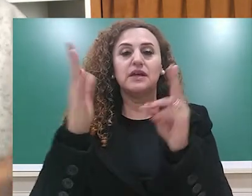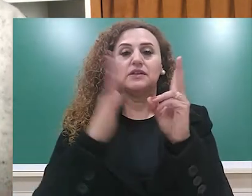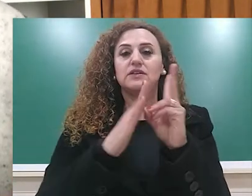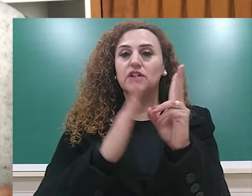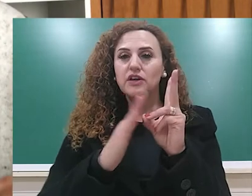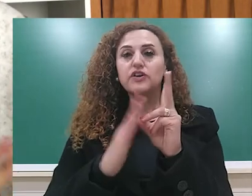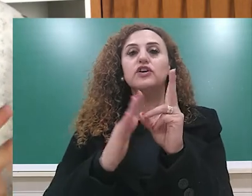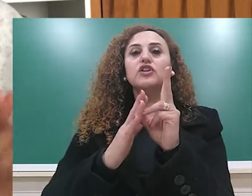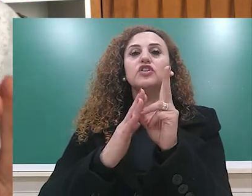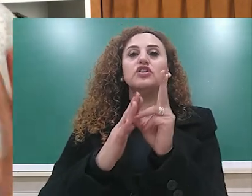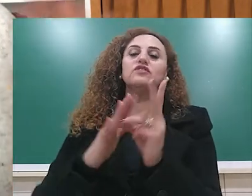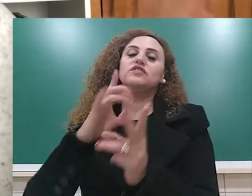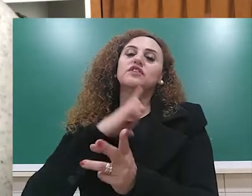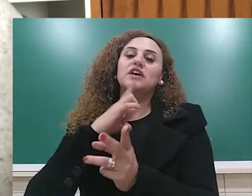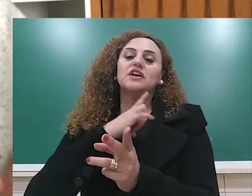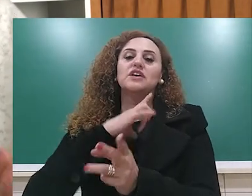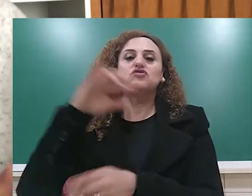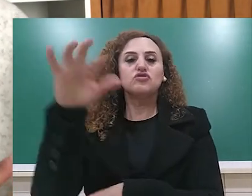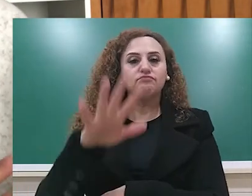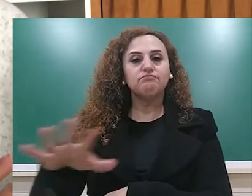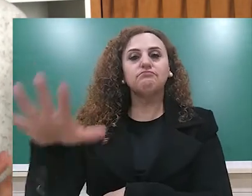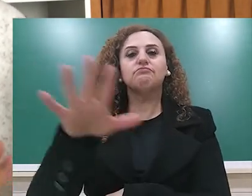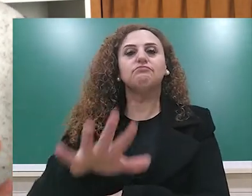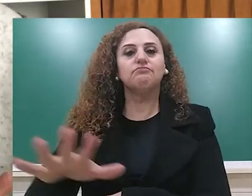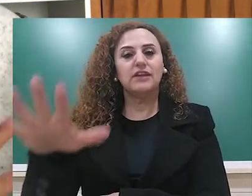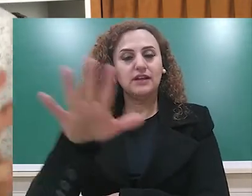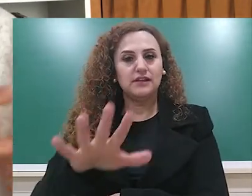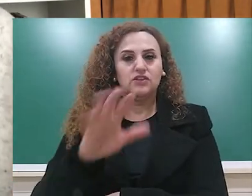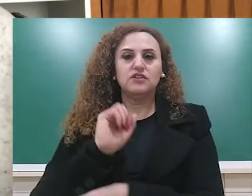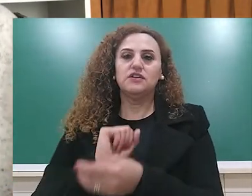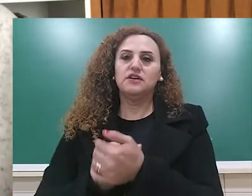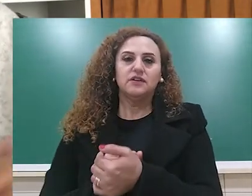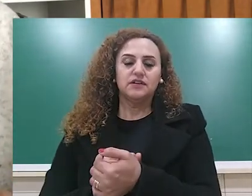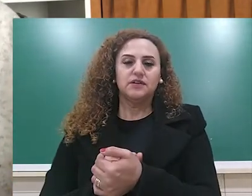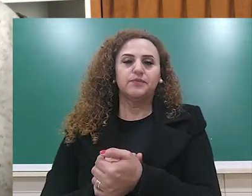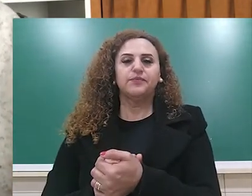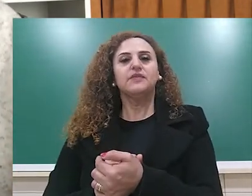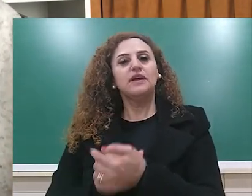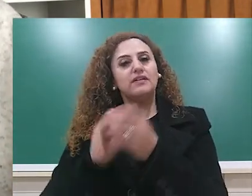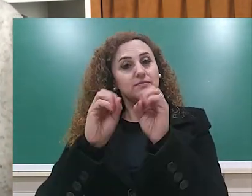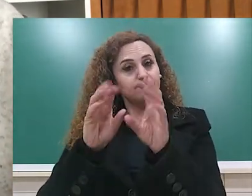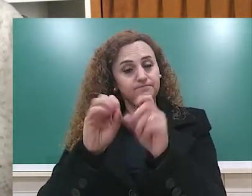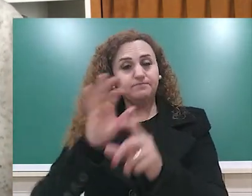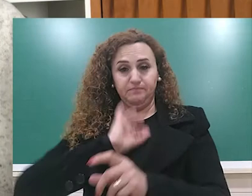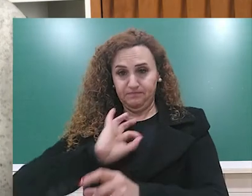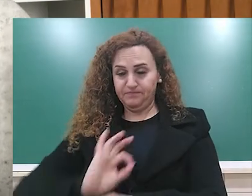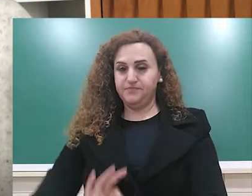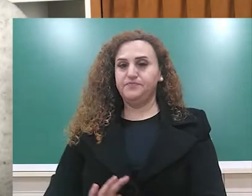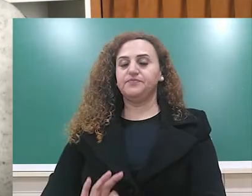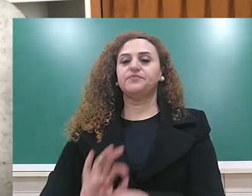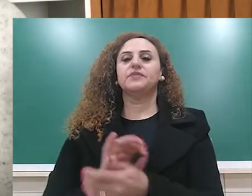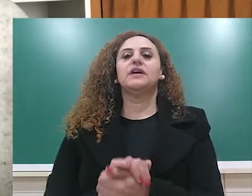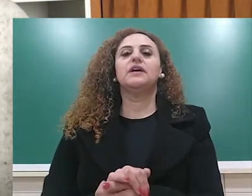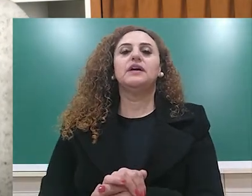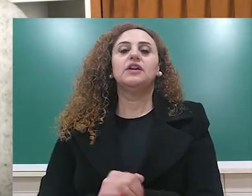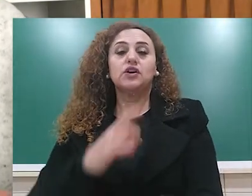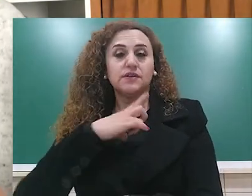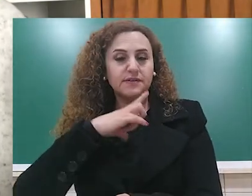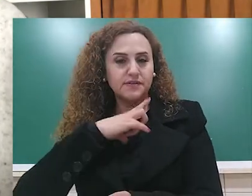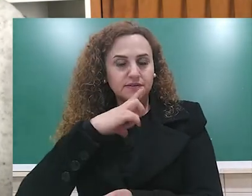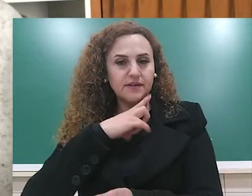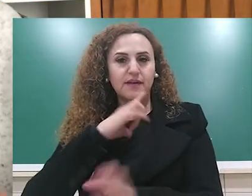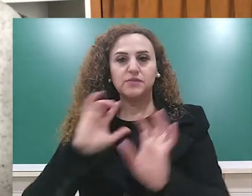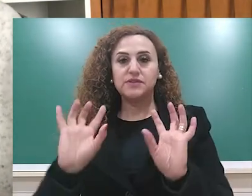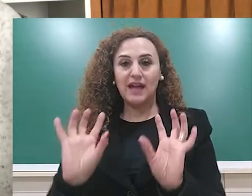estavam naquela região, que estavam sendo ensinados por aqueles padres. Então, a gente tem